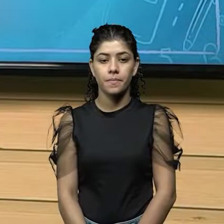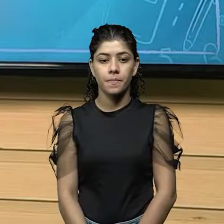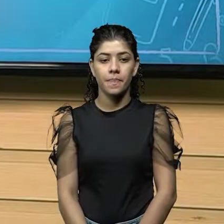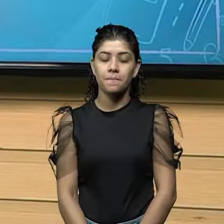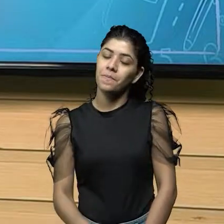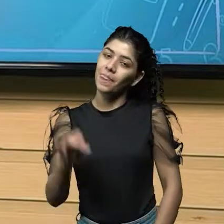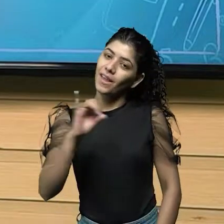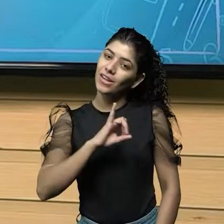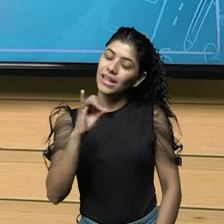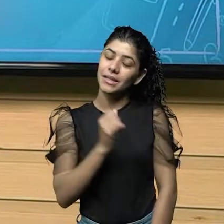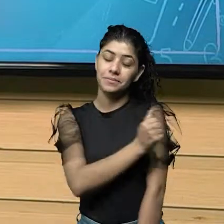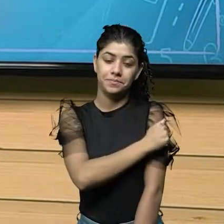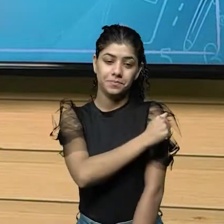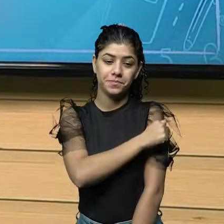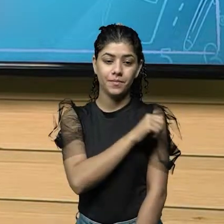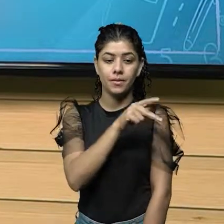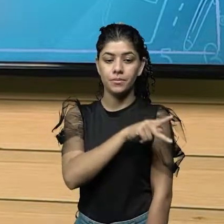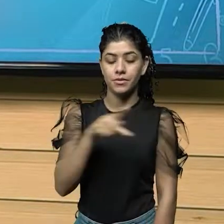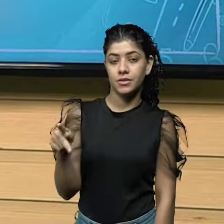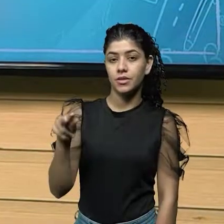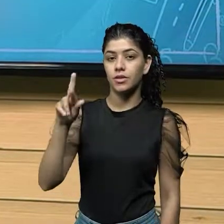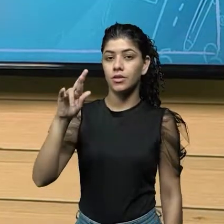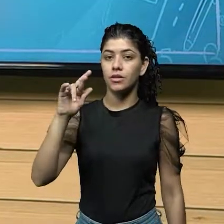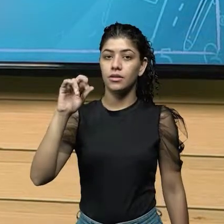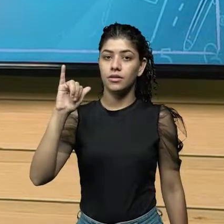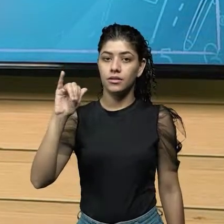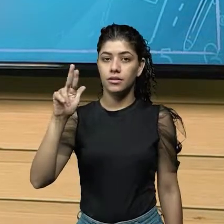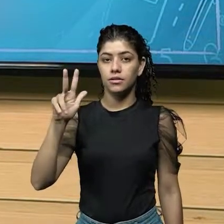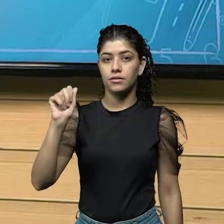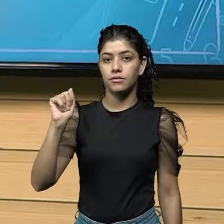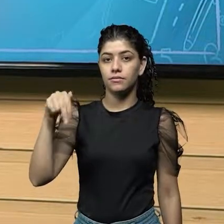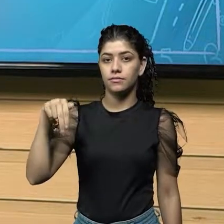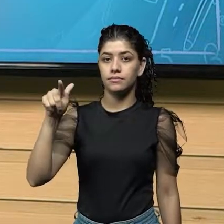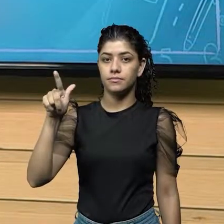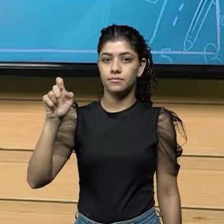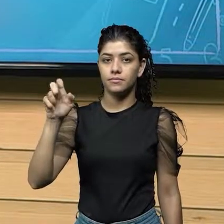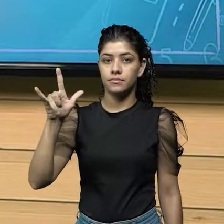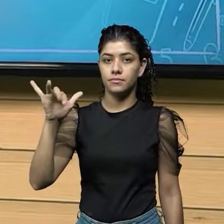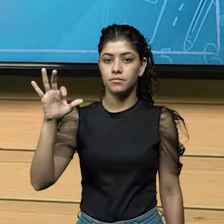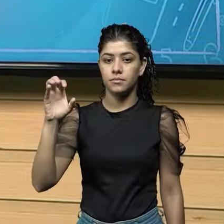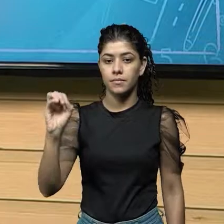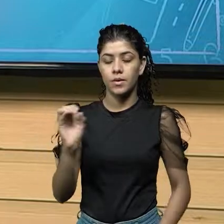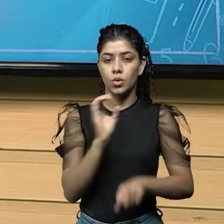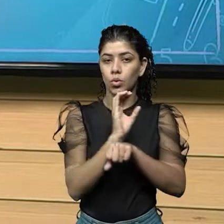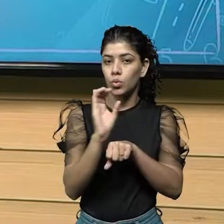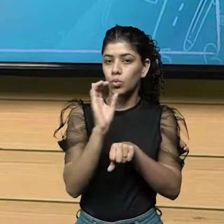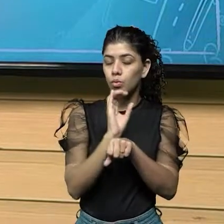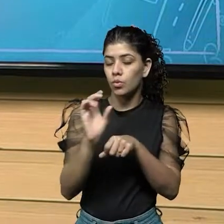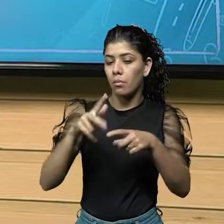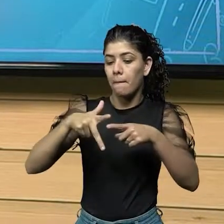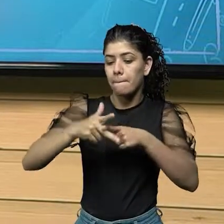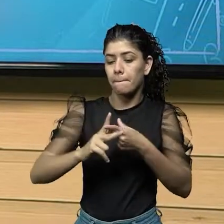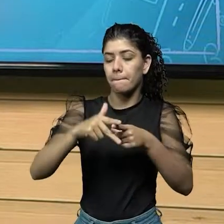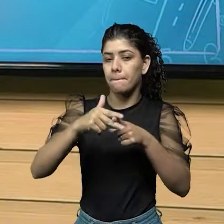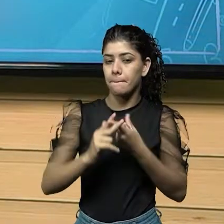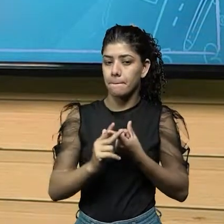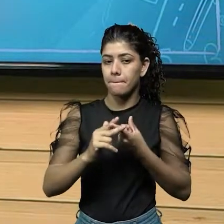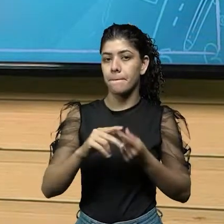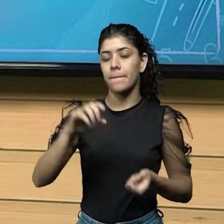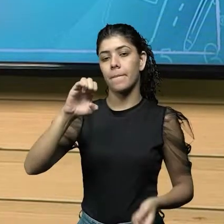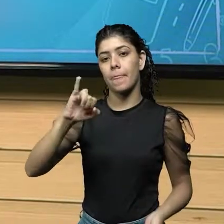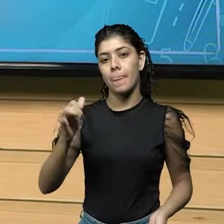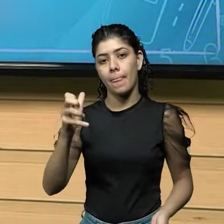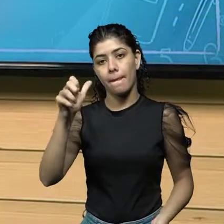Olá alunos, eu sou o professor Riva Angélio, esse é o nosso curso de técnico em eletrotécnica, EJA EAD.